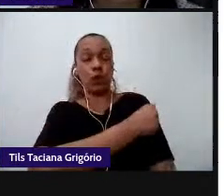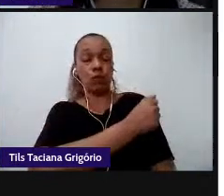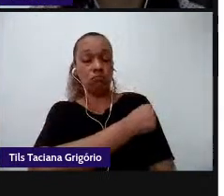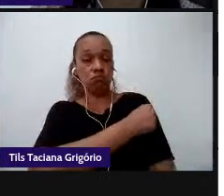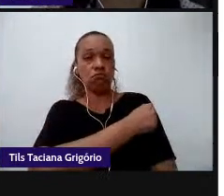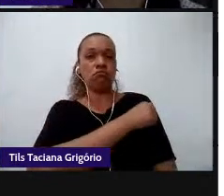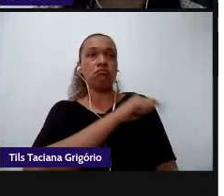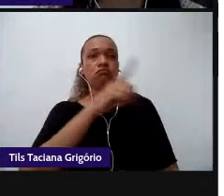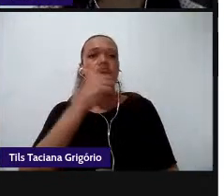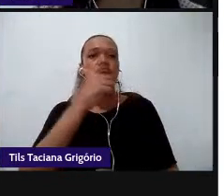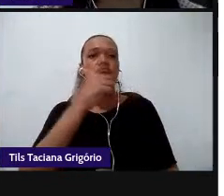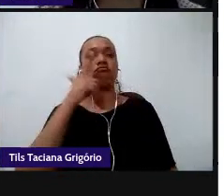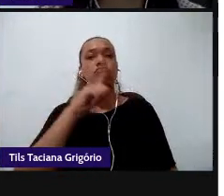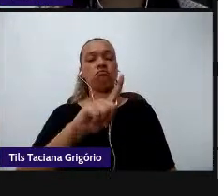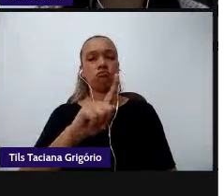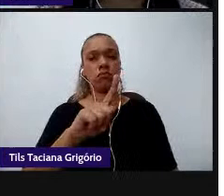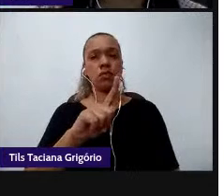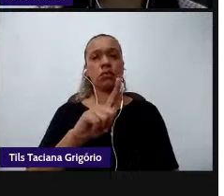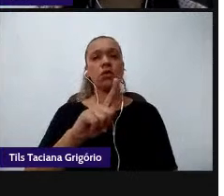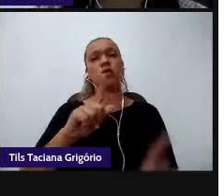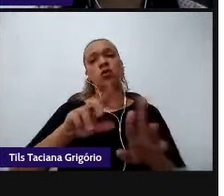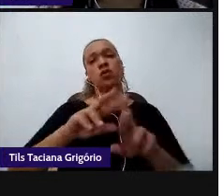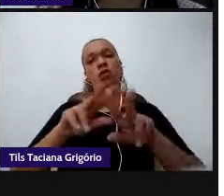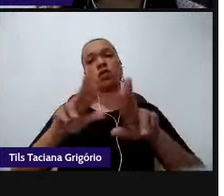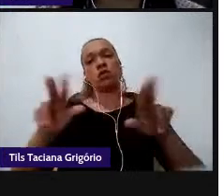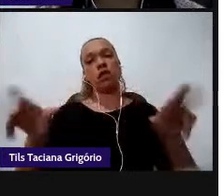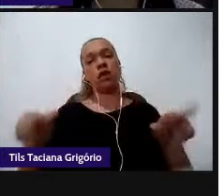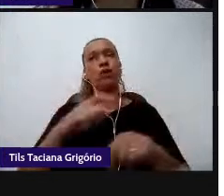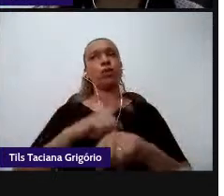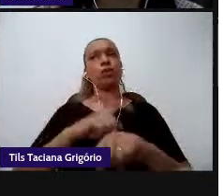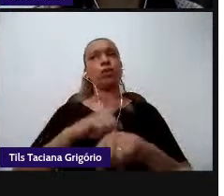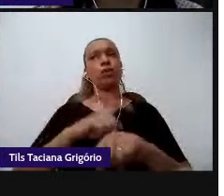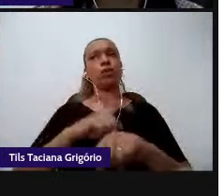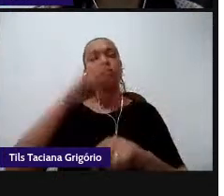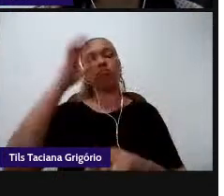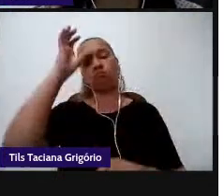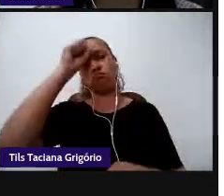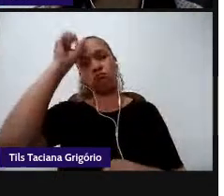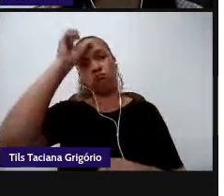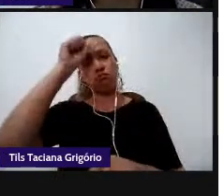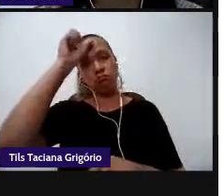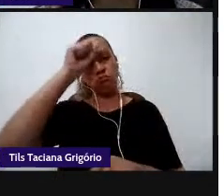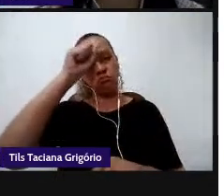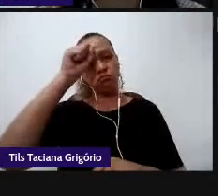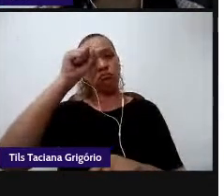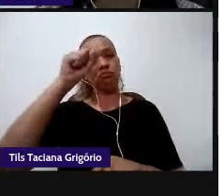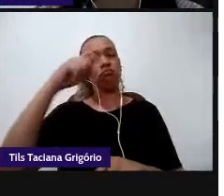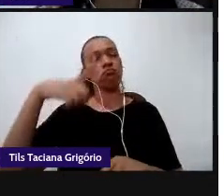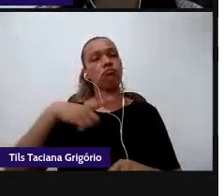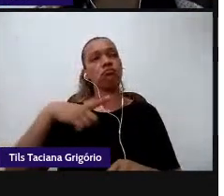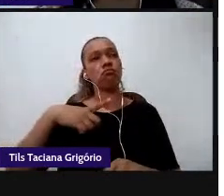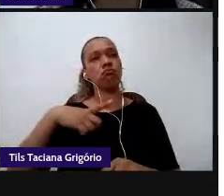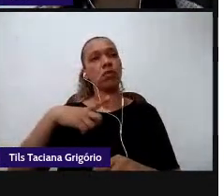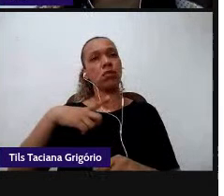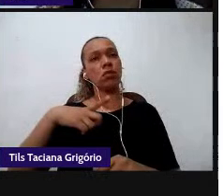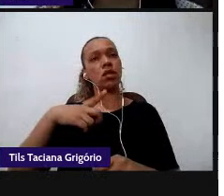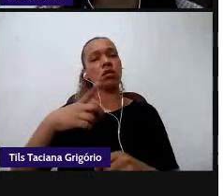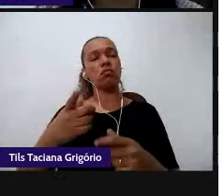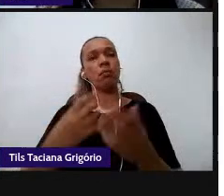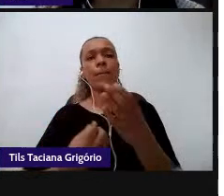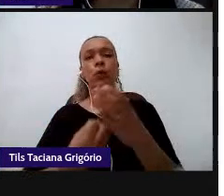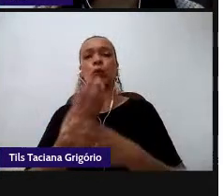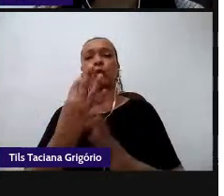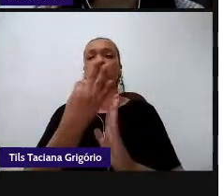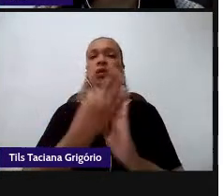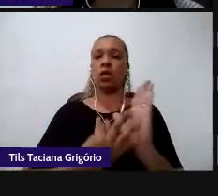diversas situações de aprendizagem se portar produzir um texto oral analisar também um texto oral